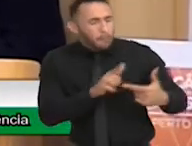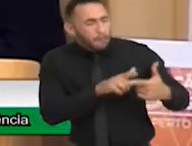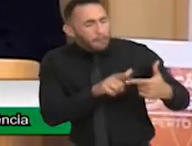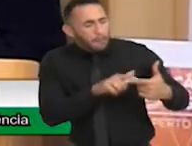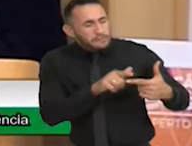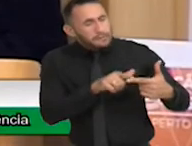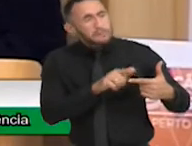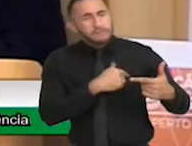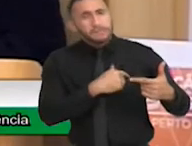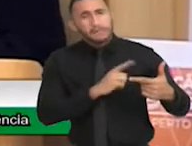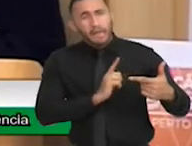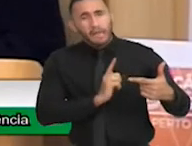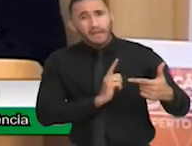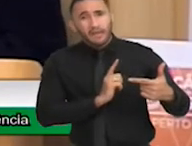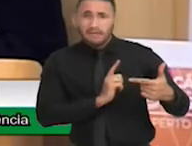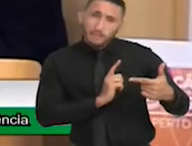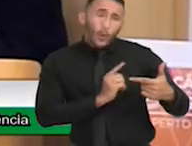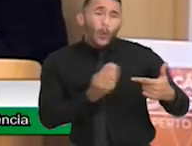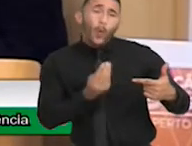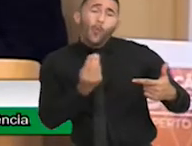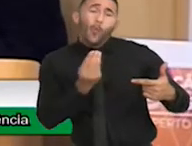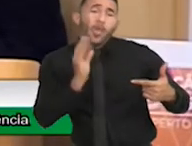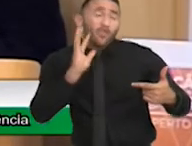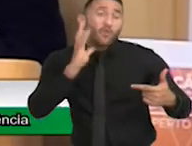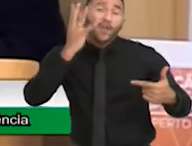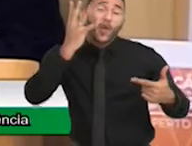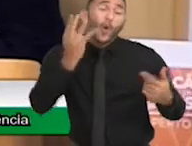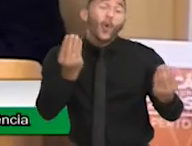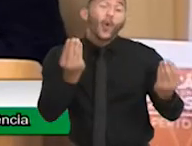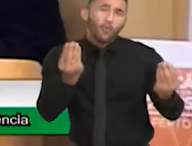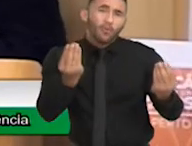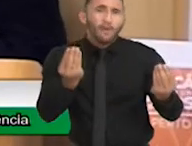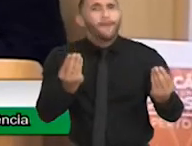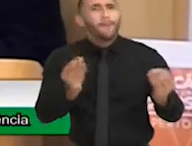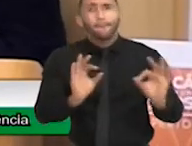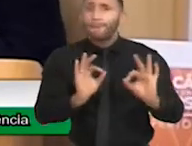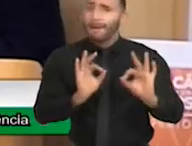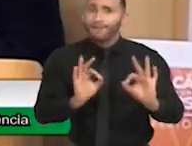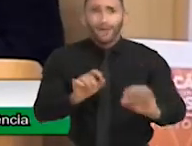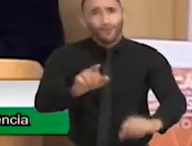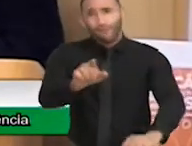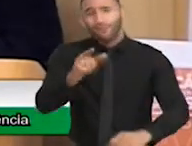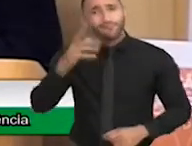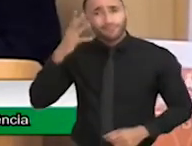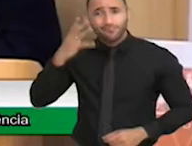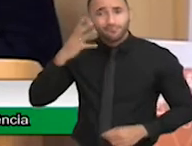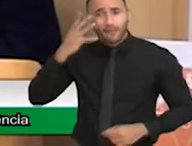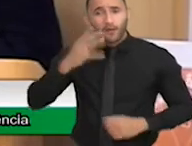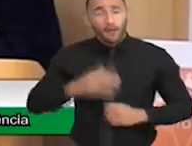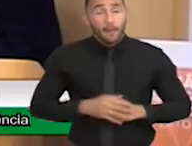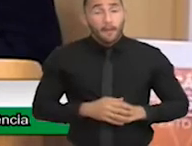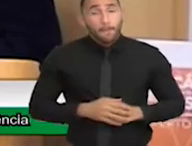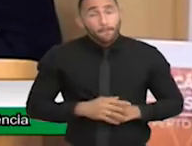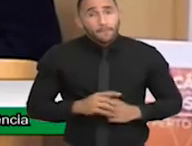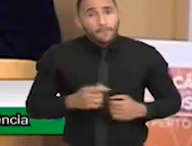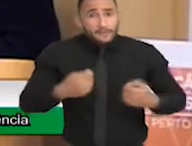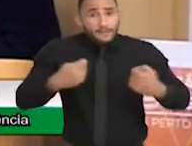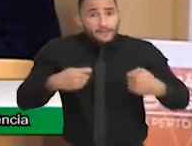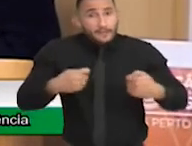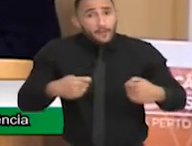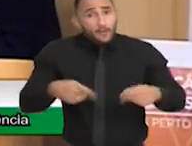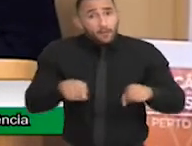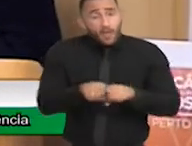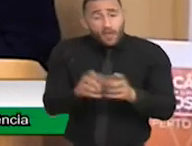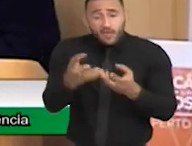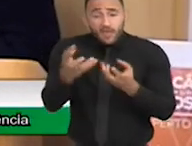e como eu posso superar. Então, é perfeito. Até mesmo a nossa aceitação dos nossos filhos